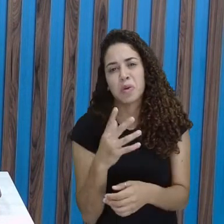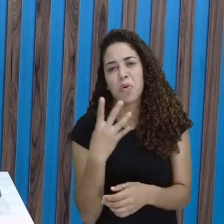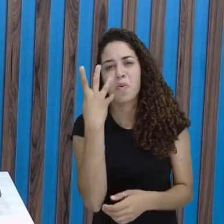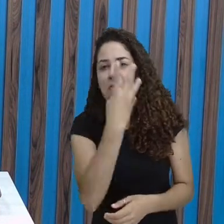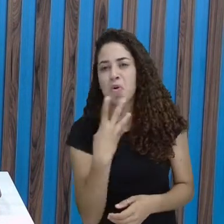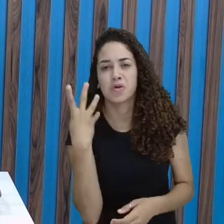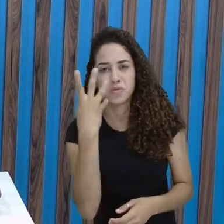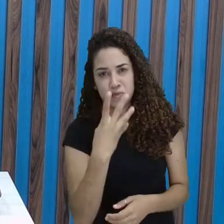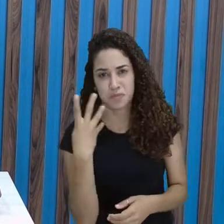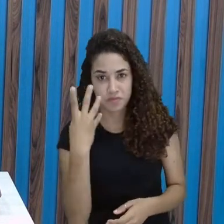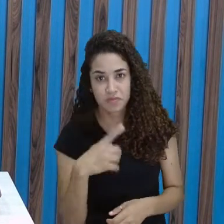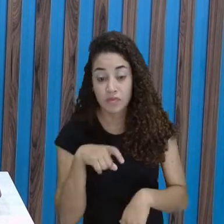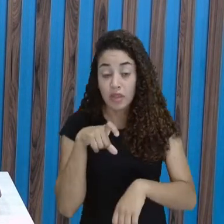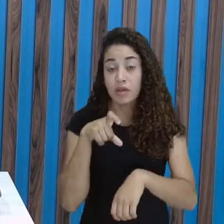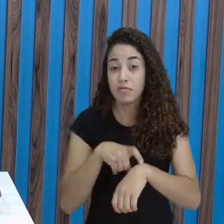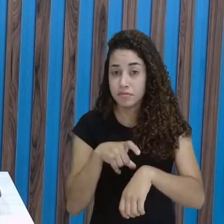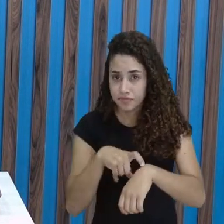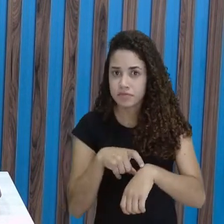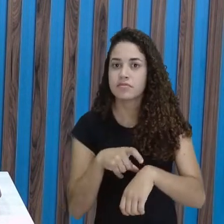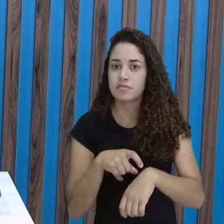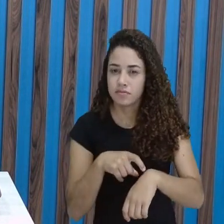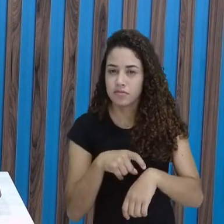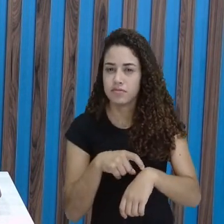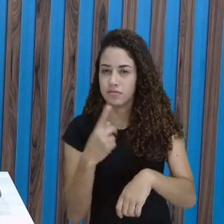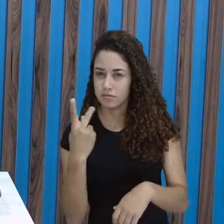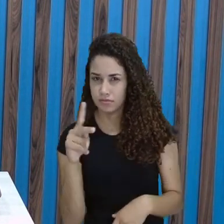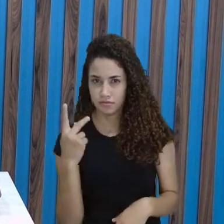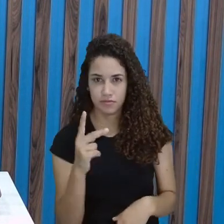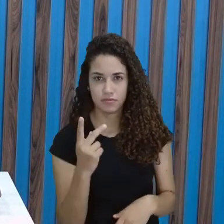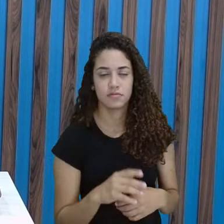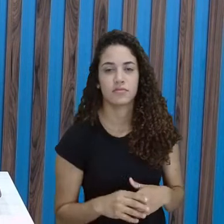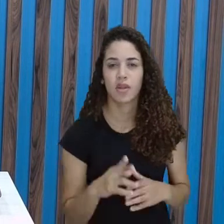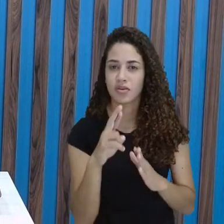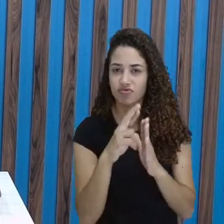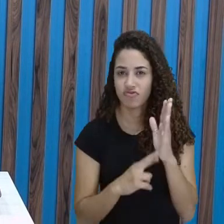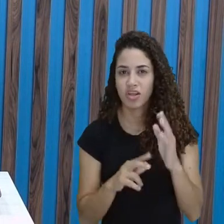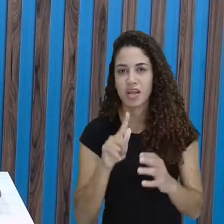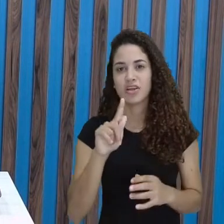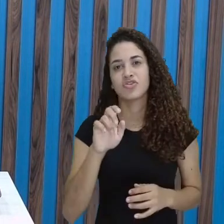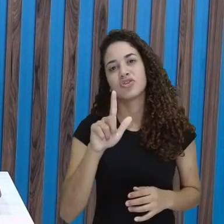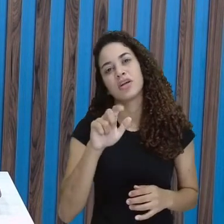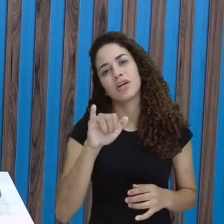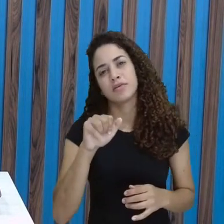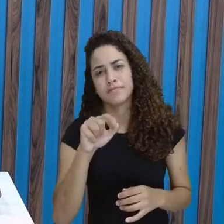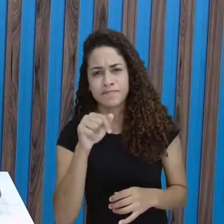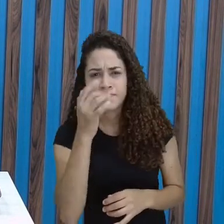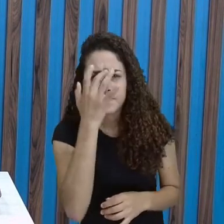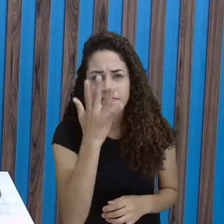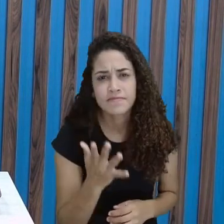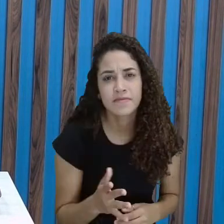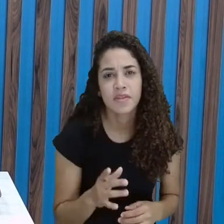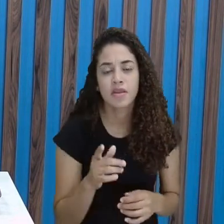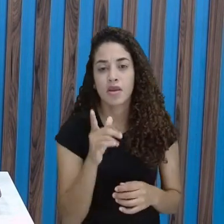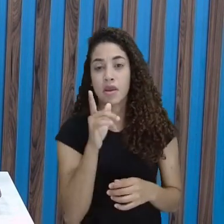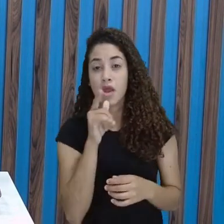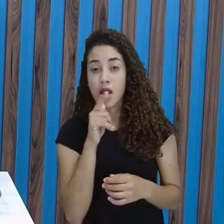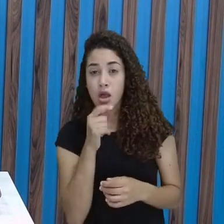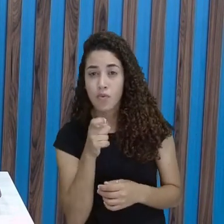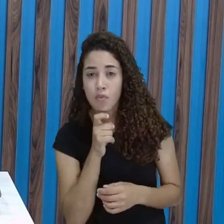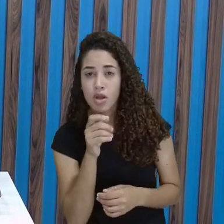Esse é o tempo de duração de uma receita. Tá certo? De uma gelatina. Não é fácil? Água quente,